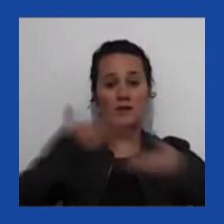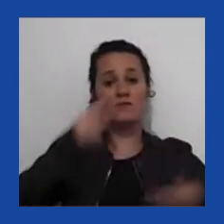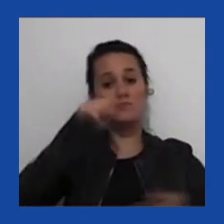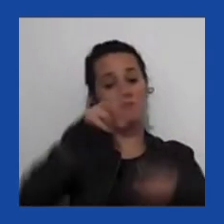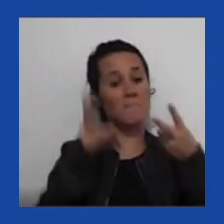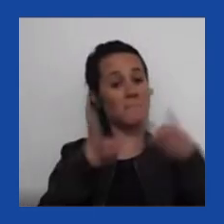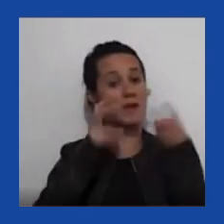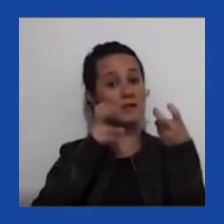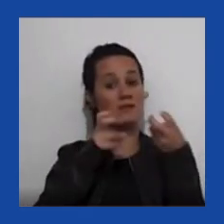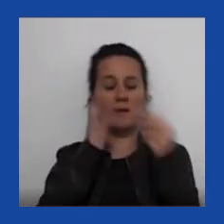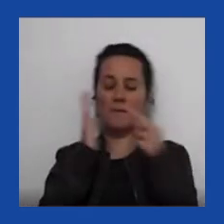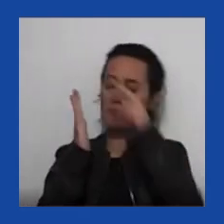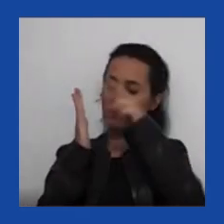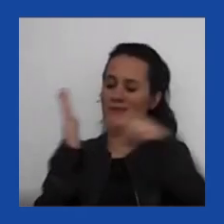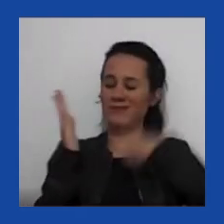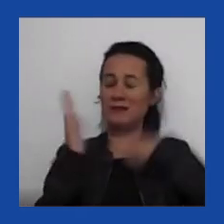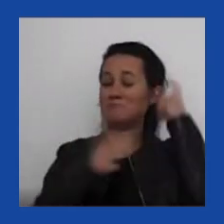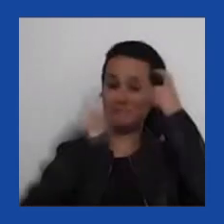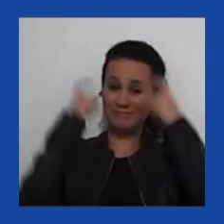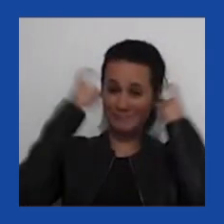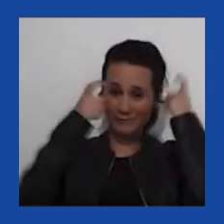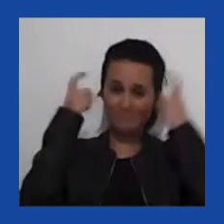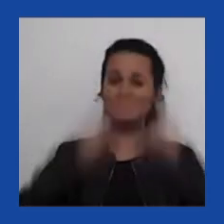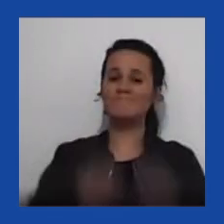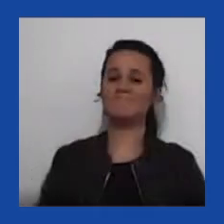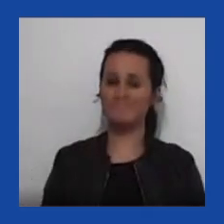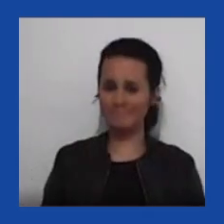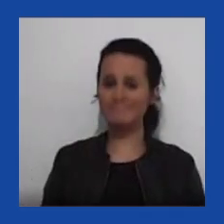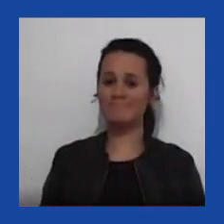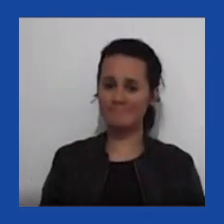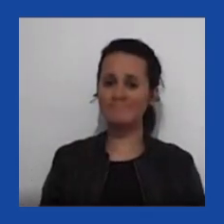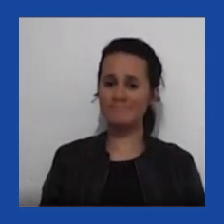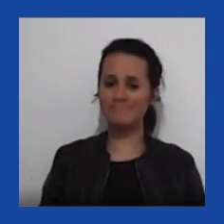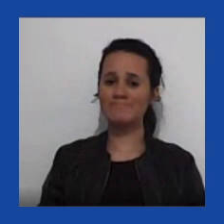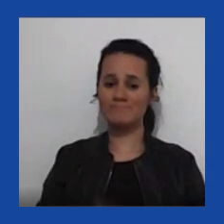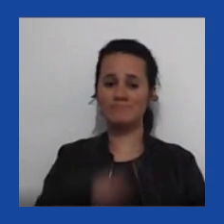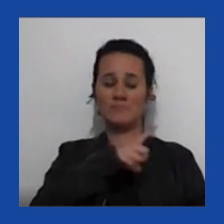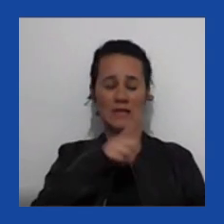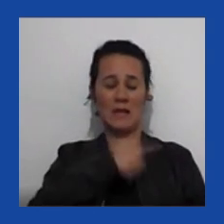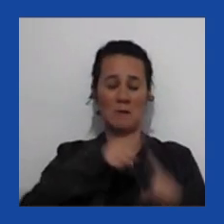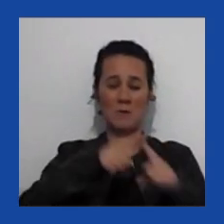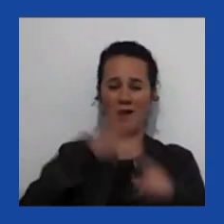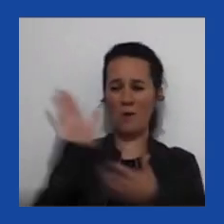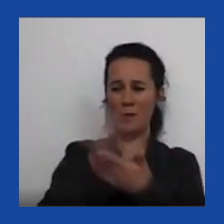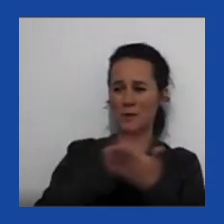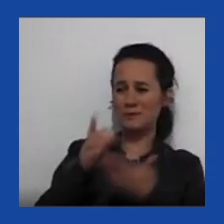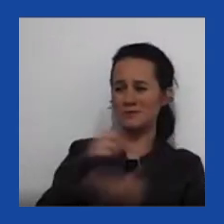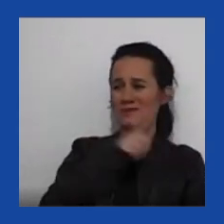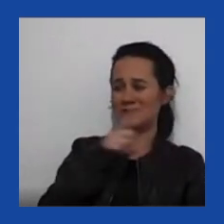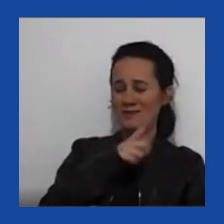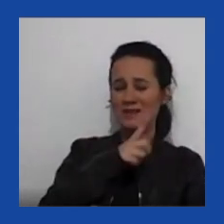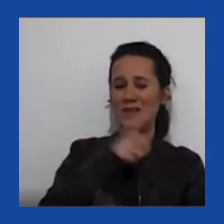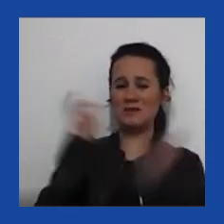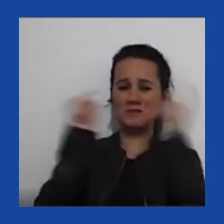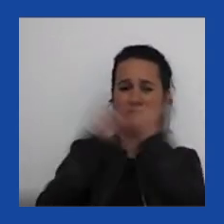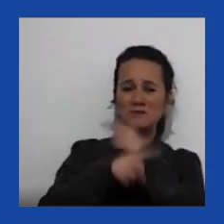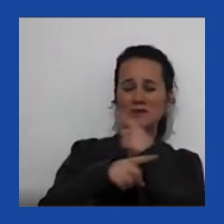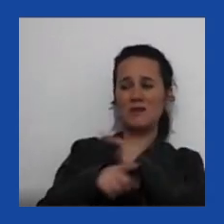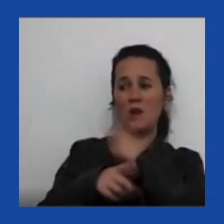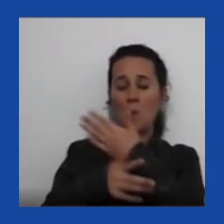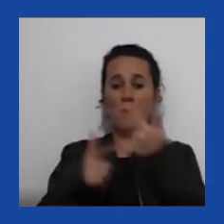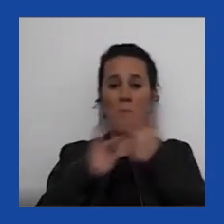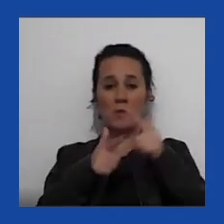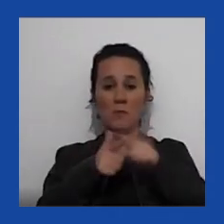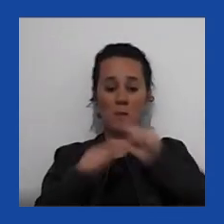que há uma preocupação. Todos eles têm uma convergência na direção de uma mudança.